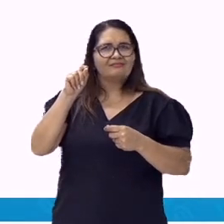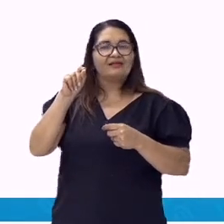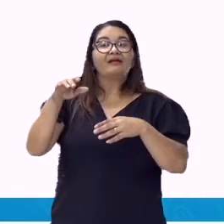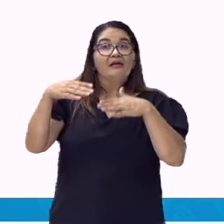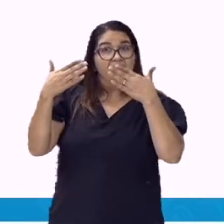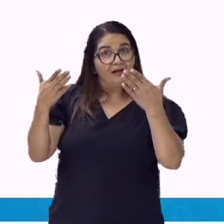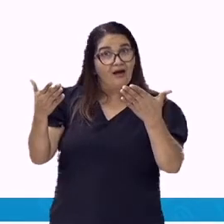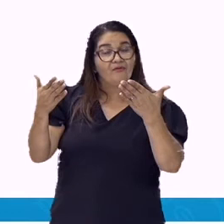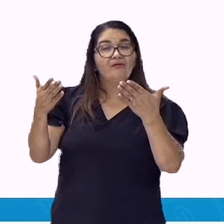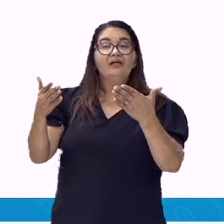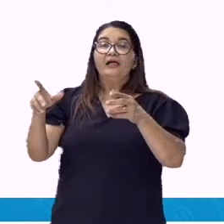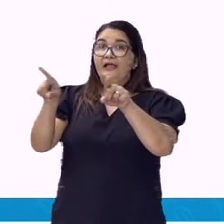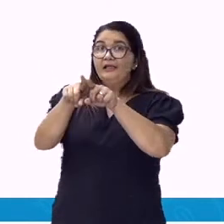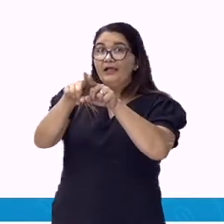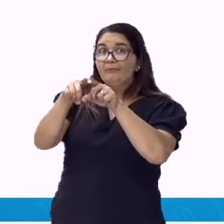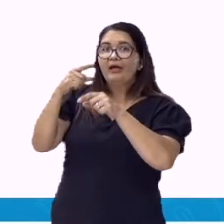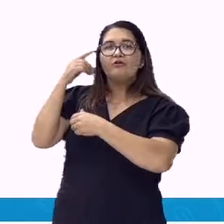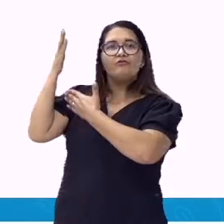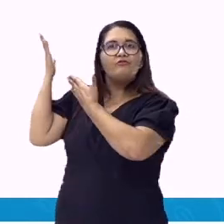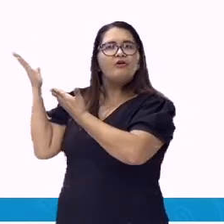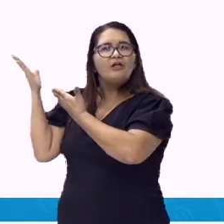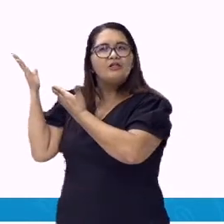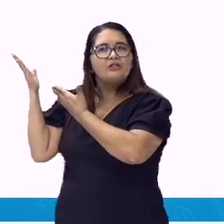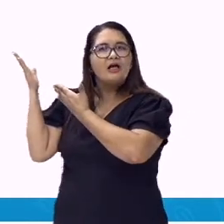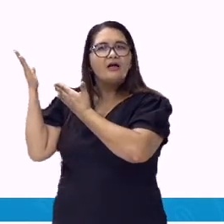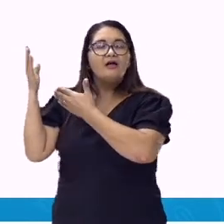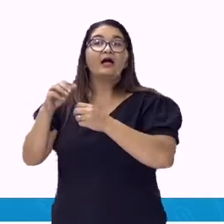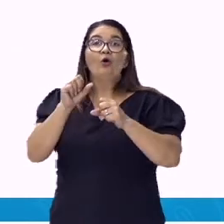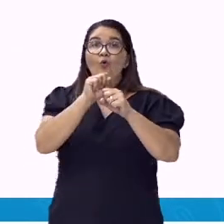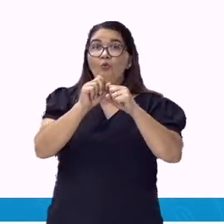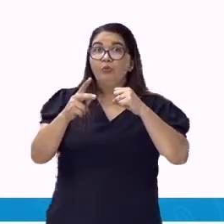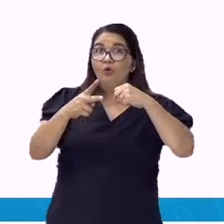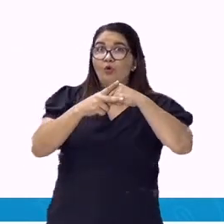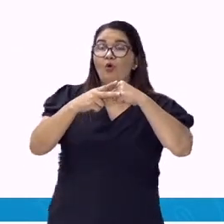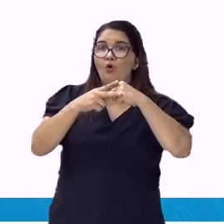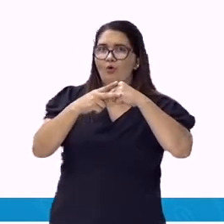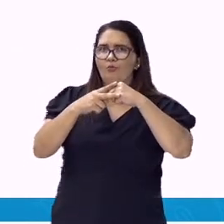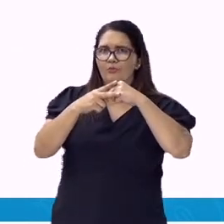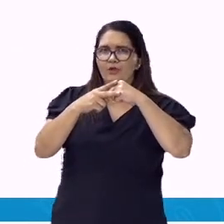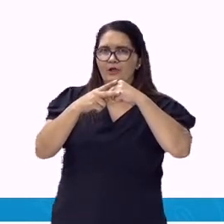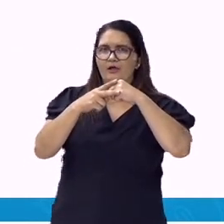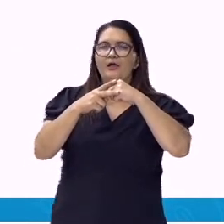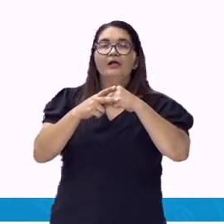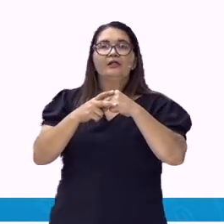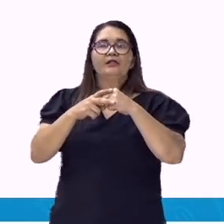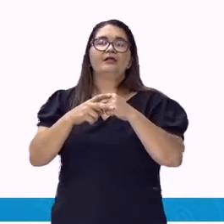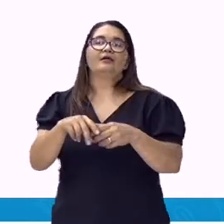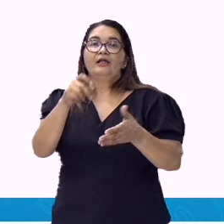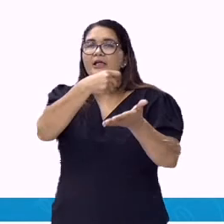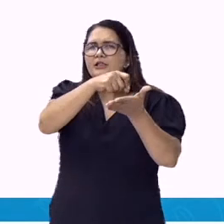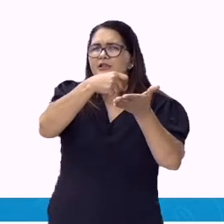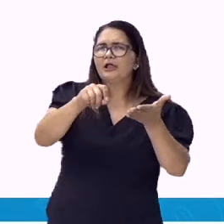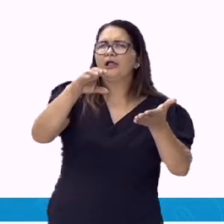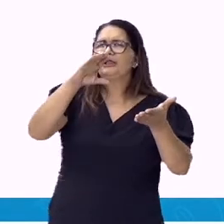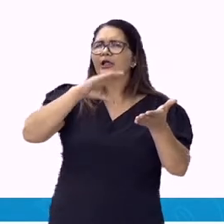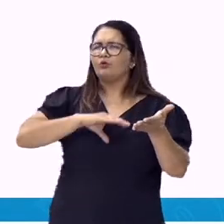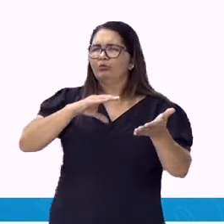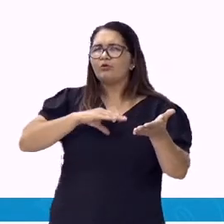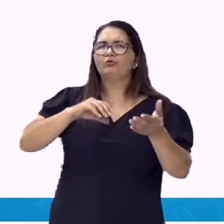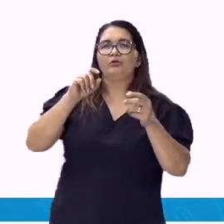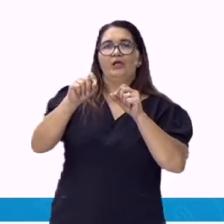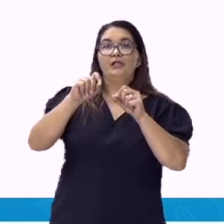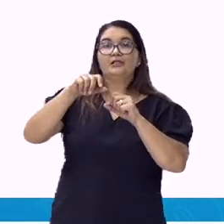qual, aqui em destaque, ele geralmente é usado como pronome adjetivo. Exemplo.